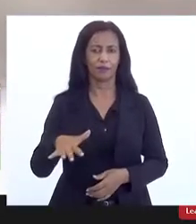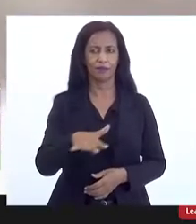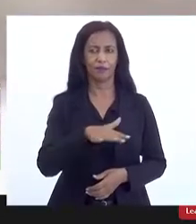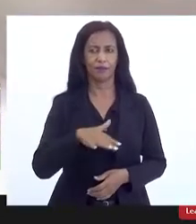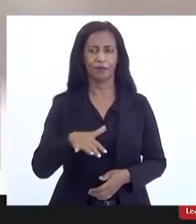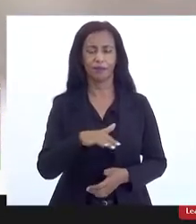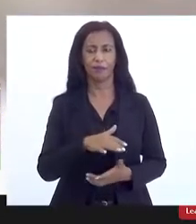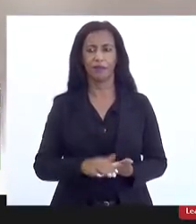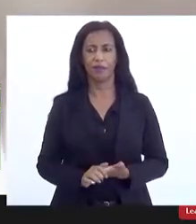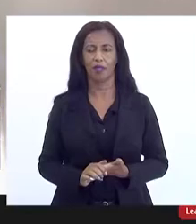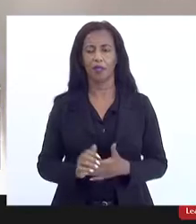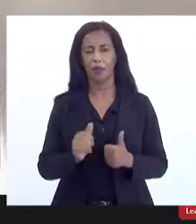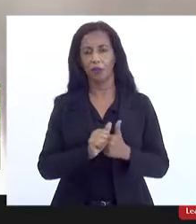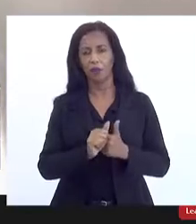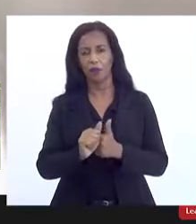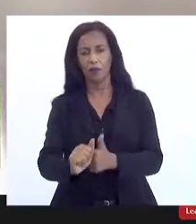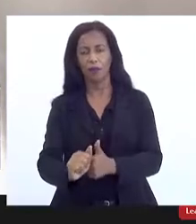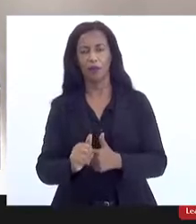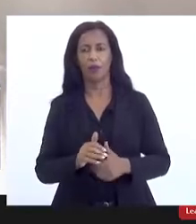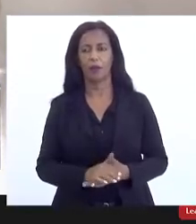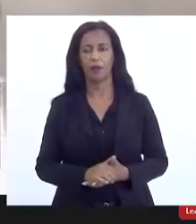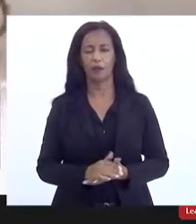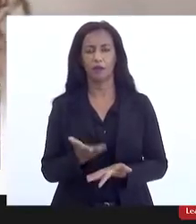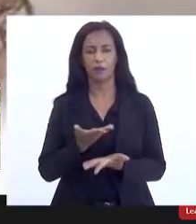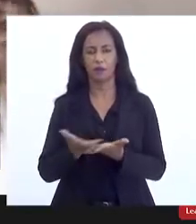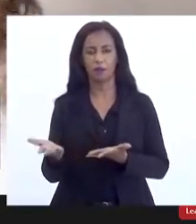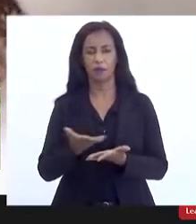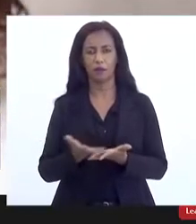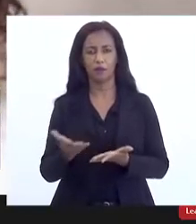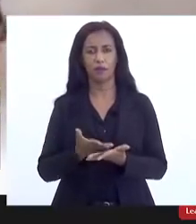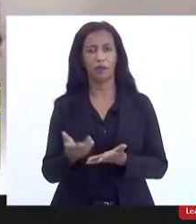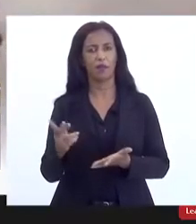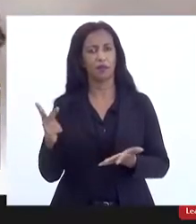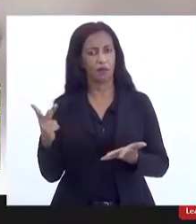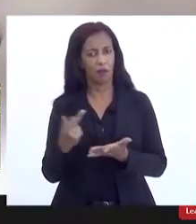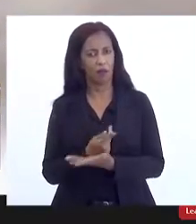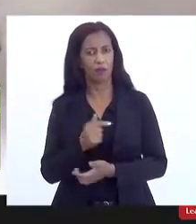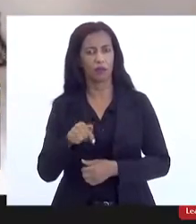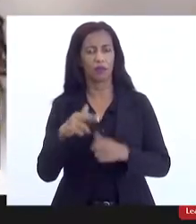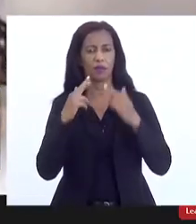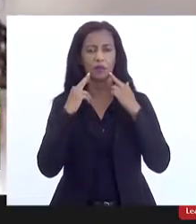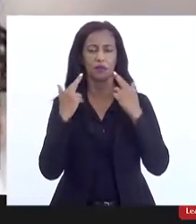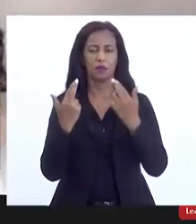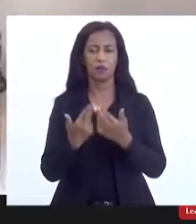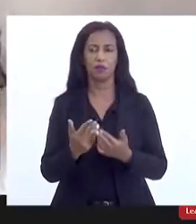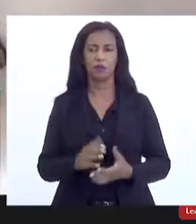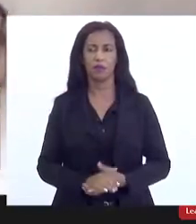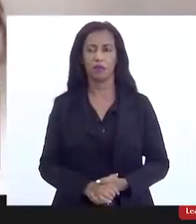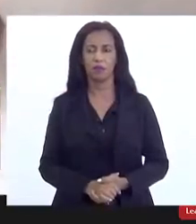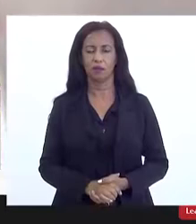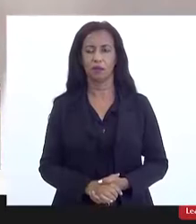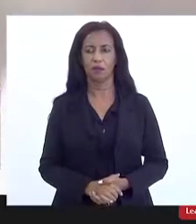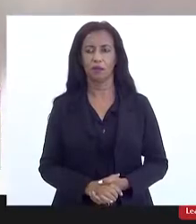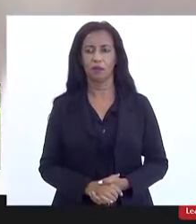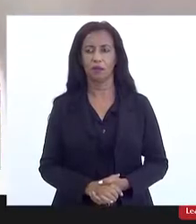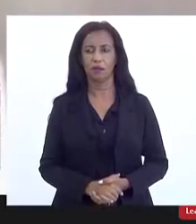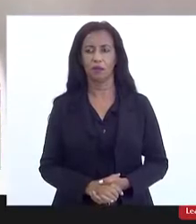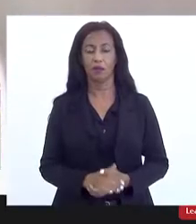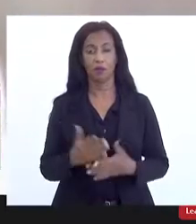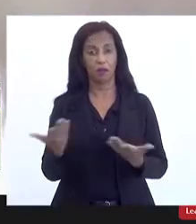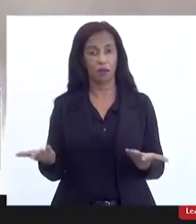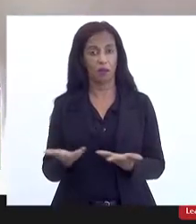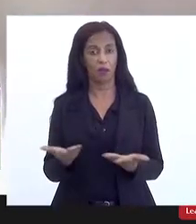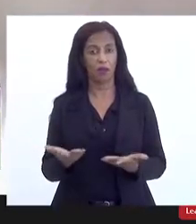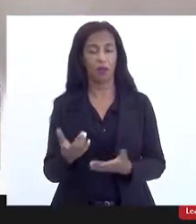acompanhamento dos encaminhamentos que vão ser feitos dessa audiência. Então, sem muitas delongas, até